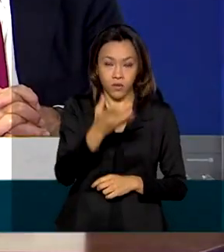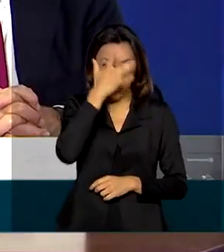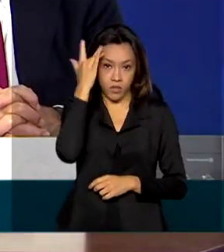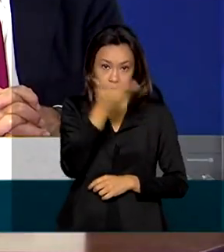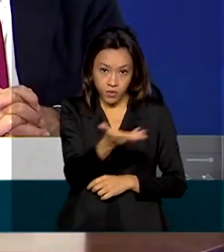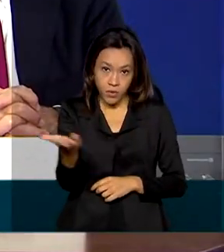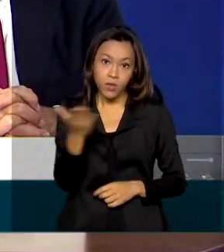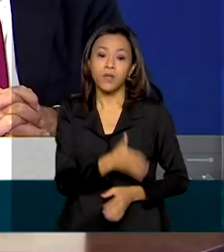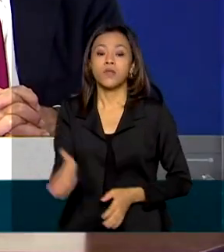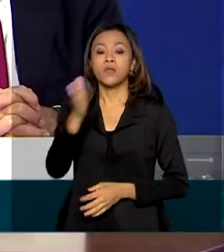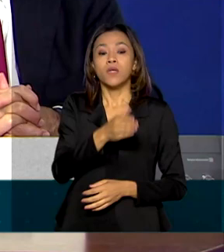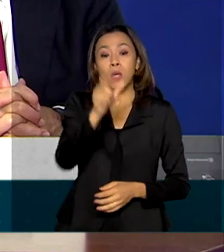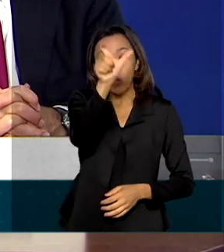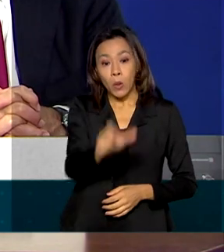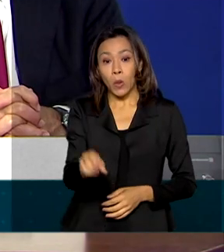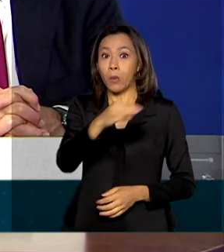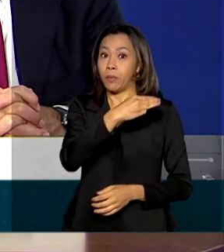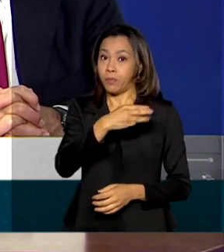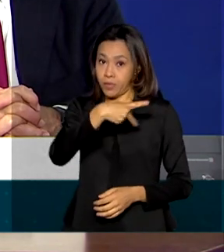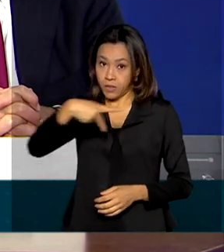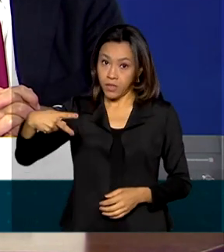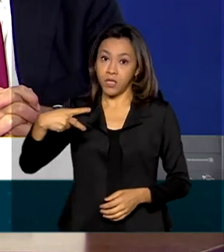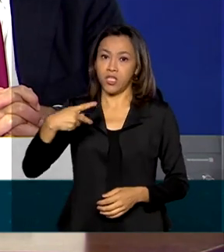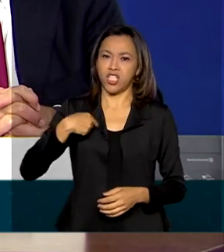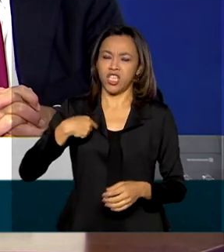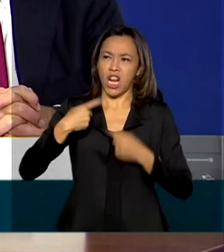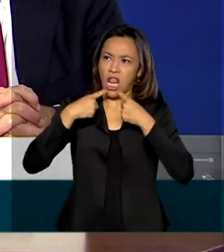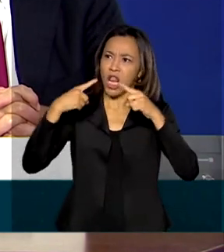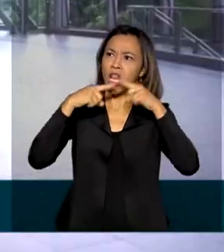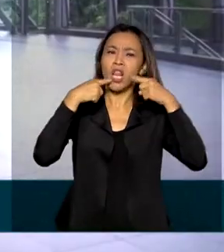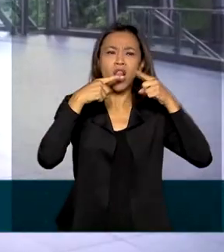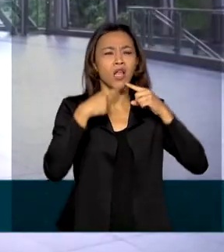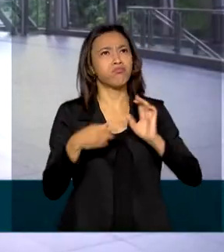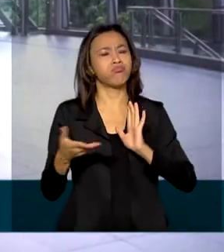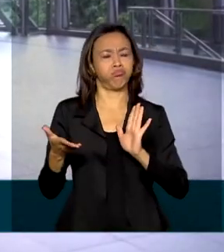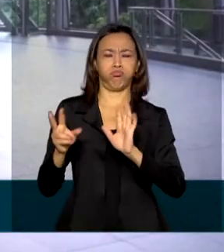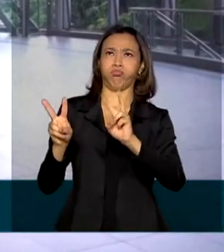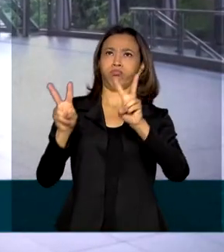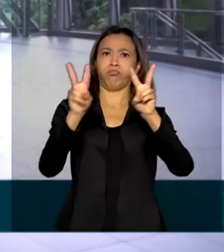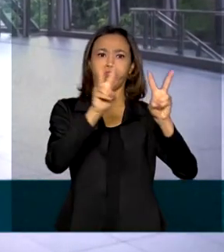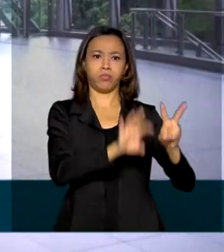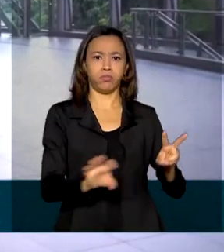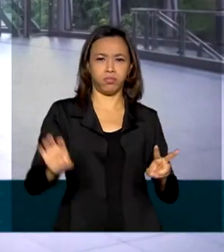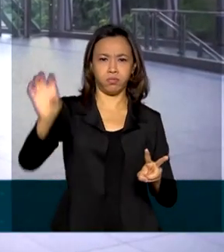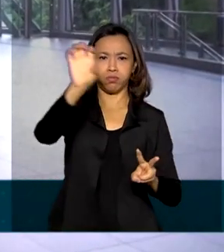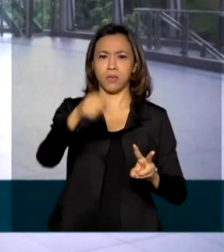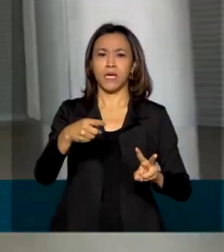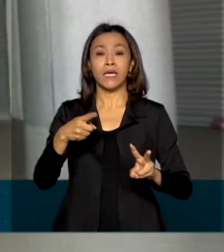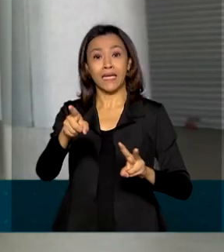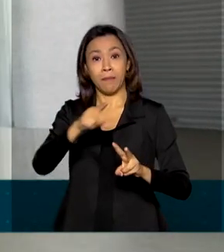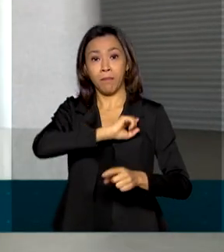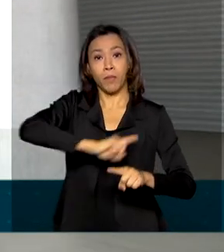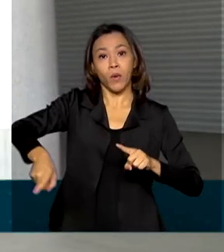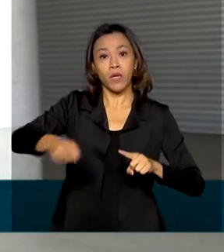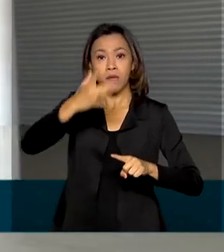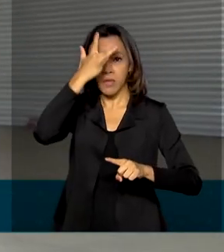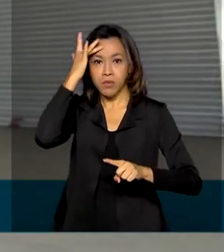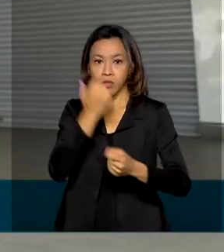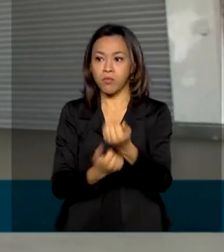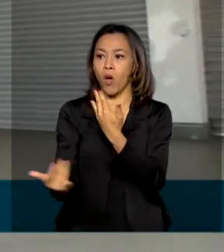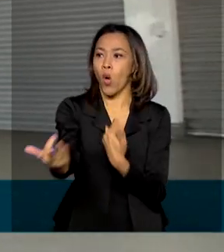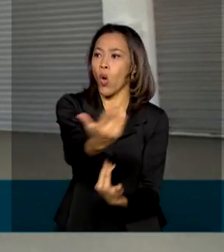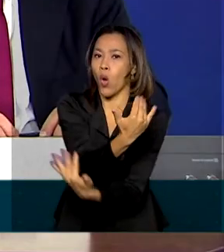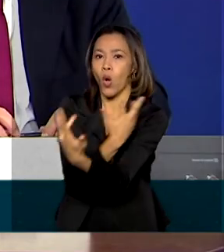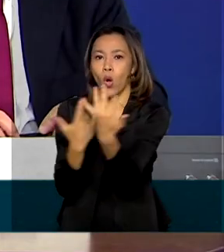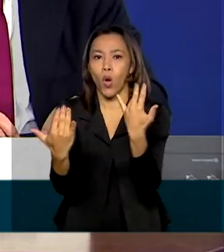Jair Bolsonaro criticou medidas atuais de governadores e prefeitos que restringem a circulação de pessoas e o funcionamento